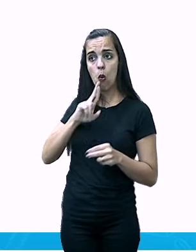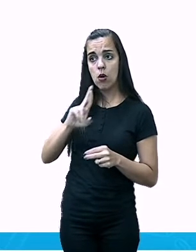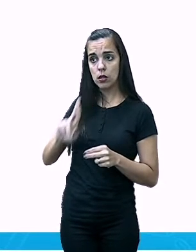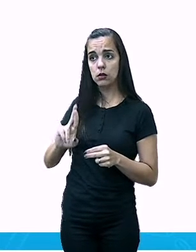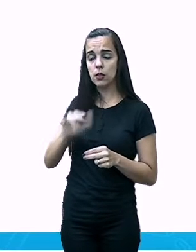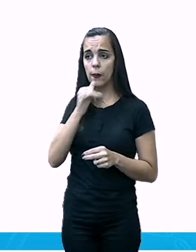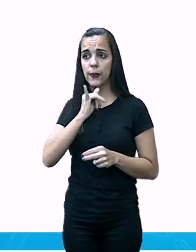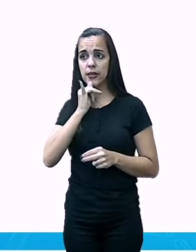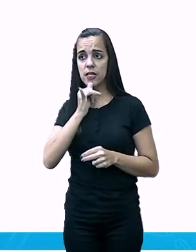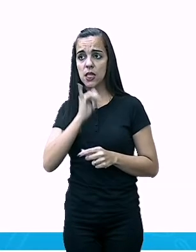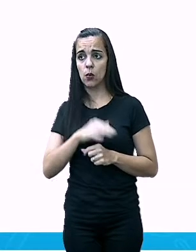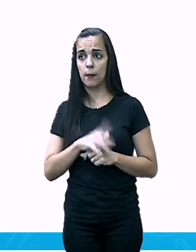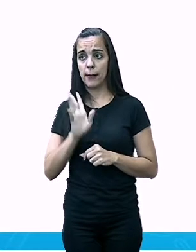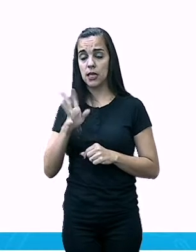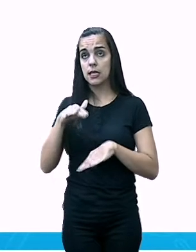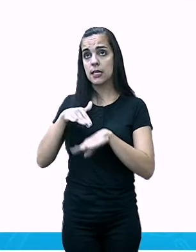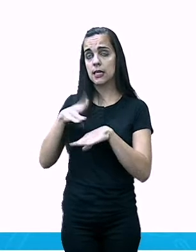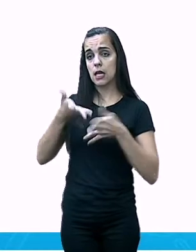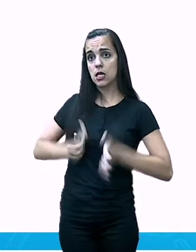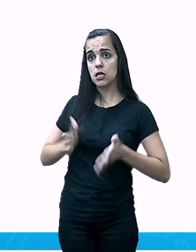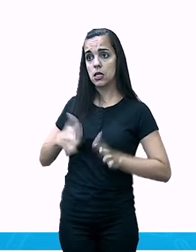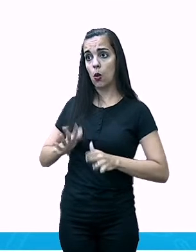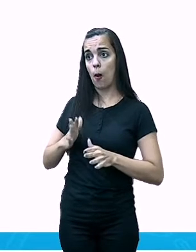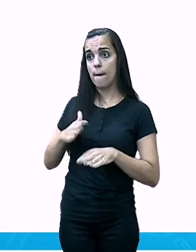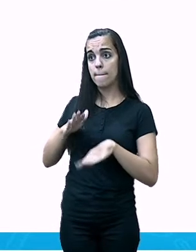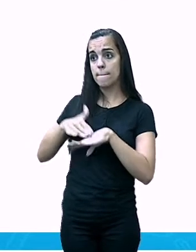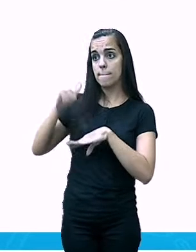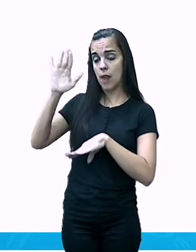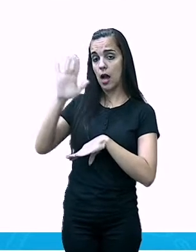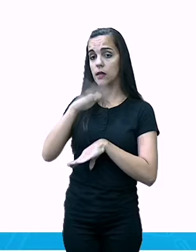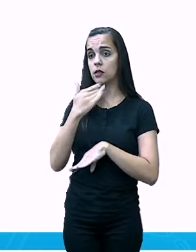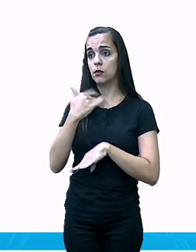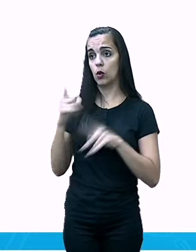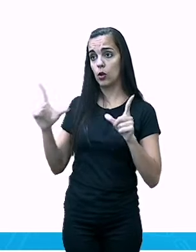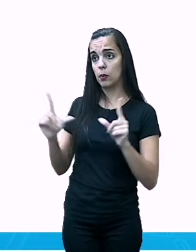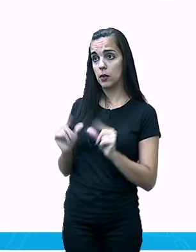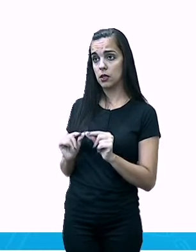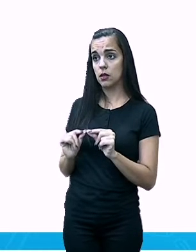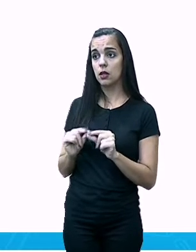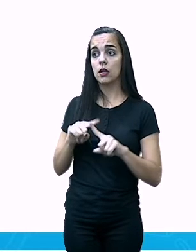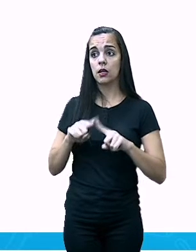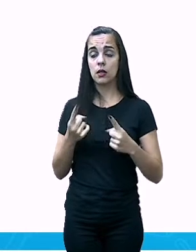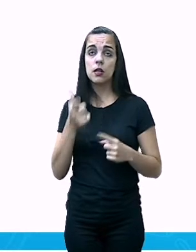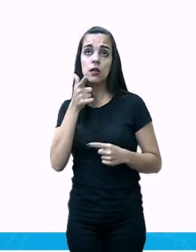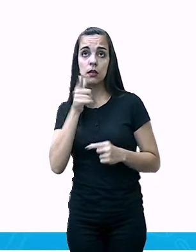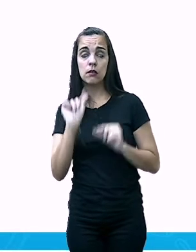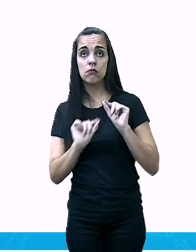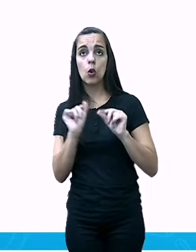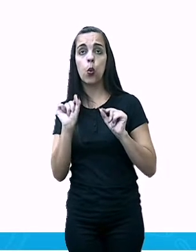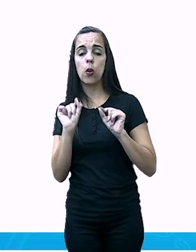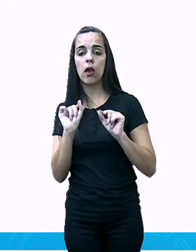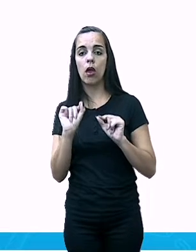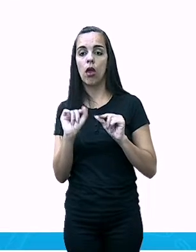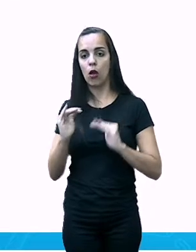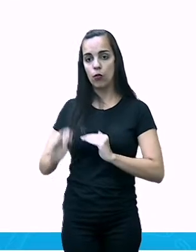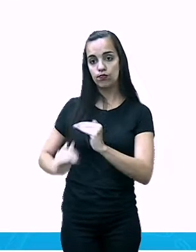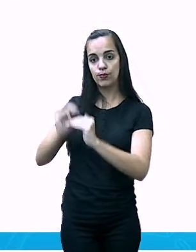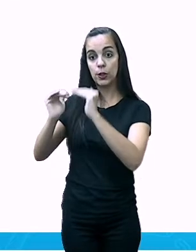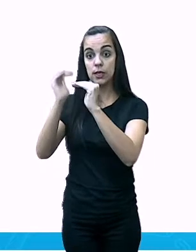por exemplo, se nasceu mais do que morreu, isso quer dizer que o crescimento está positivo.